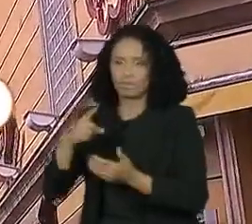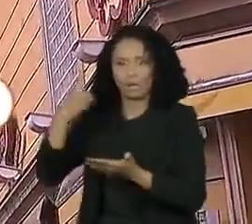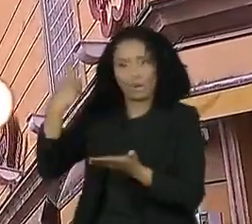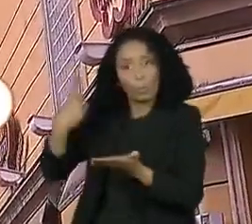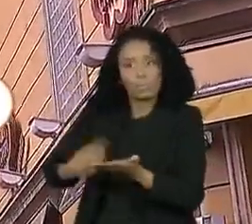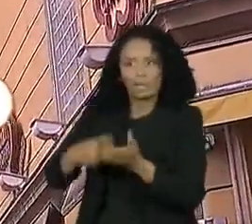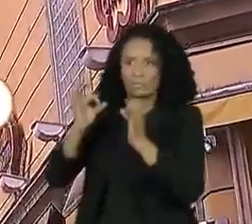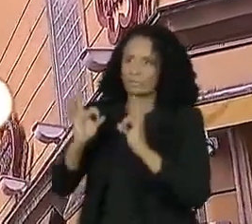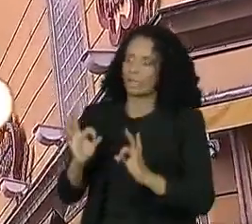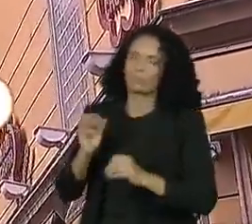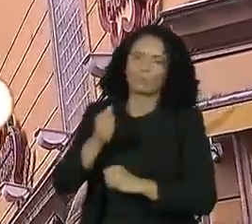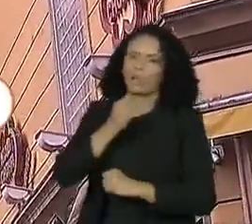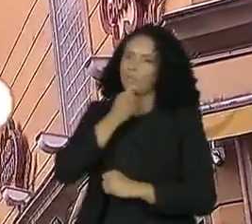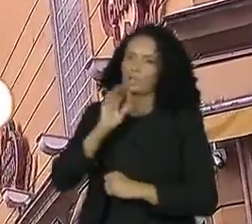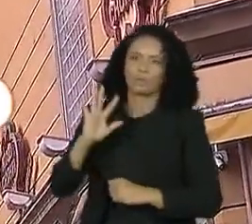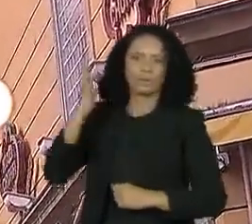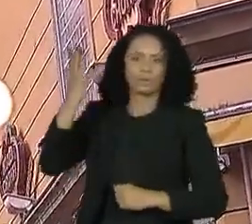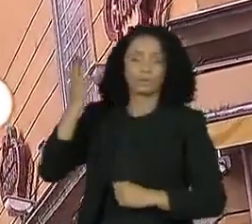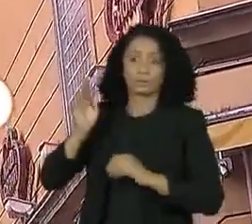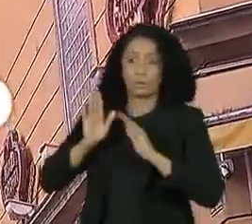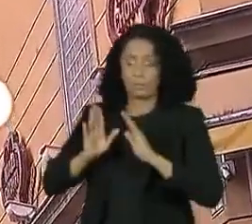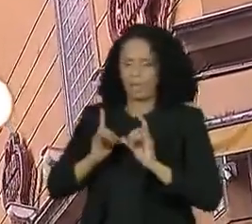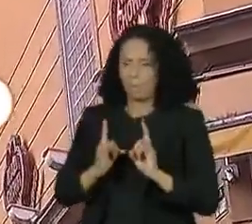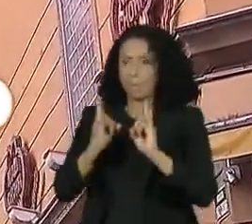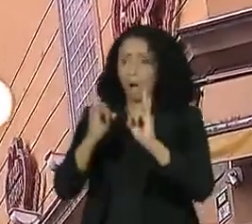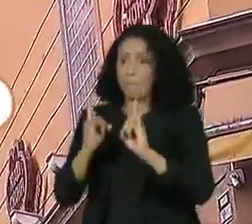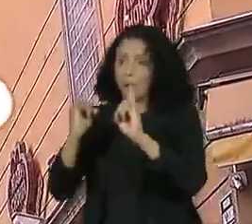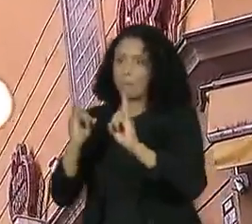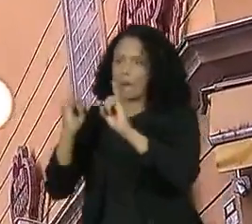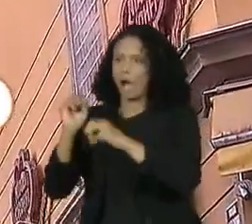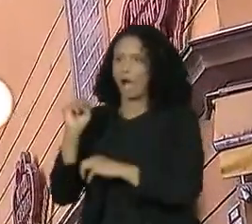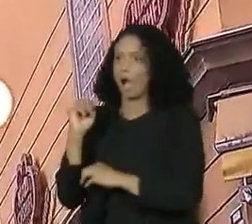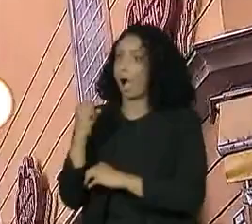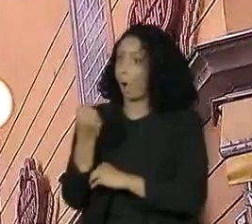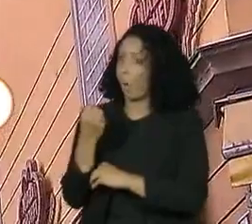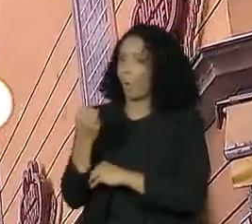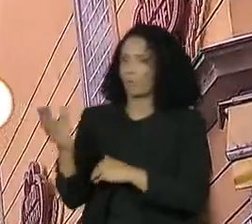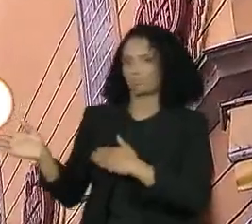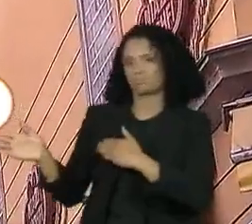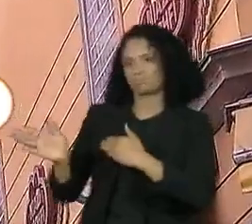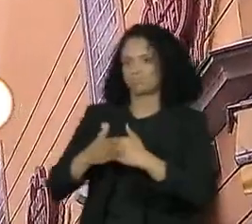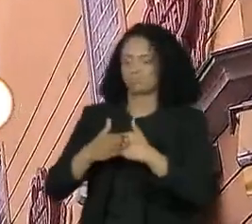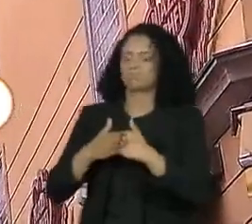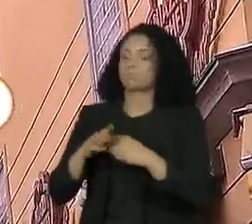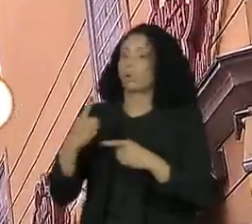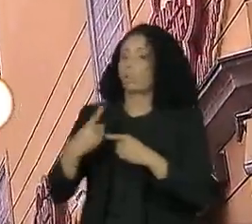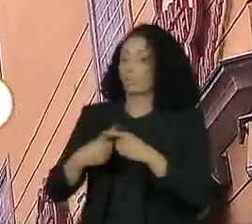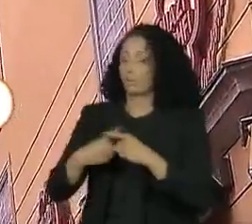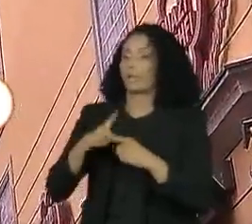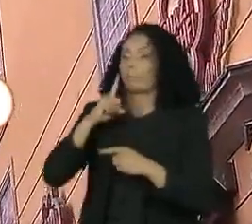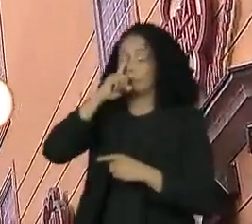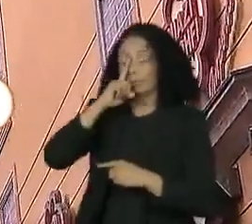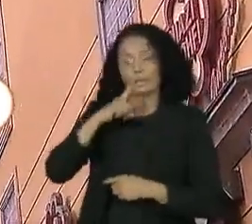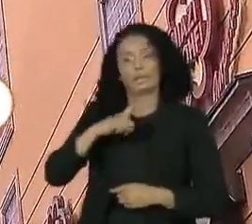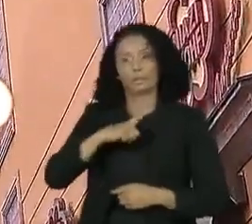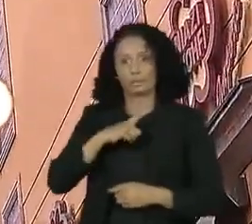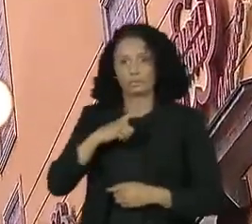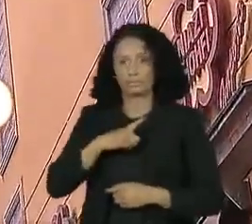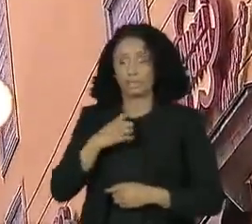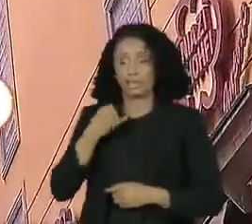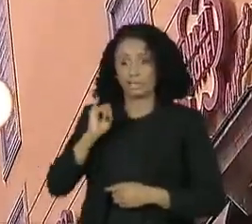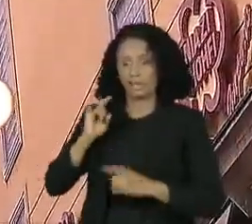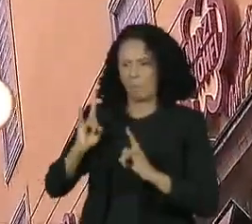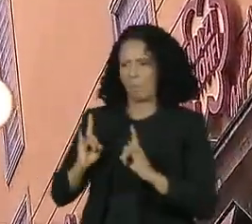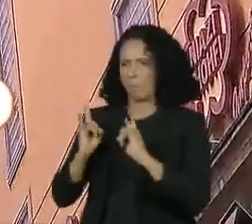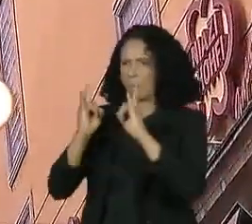Prefeitura, outros oito prédios aqui da região estão interditados, já que eles também sofrem risco de colapso caso esse prédio maior de